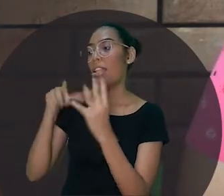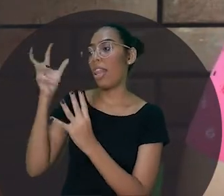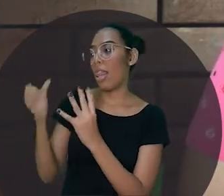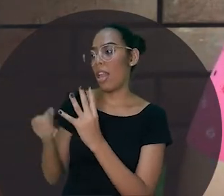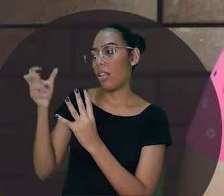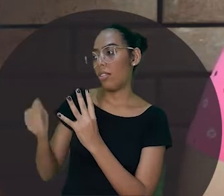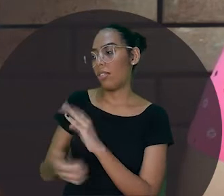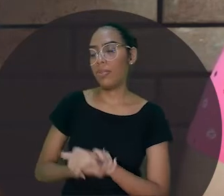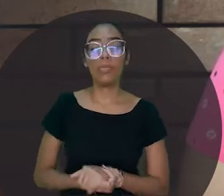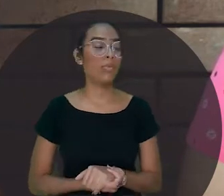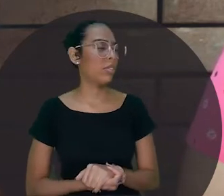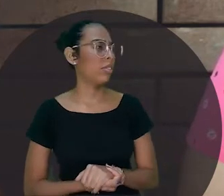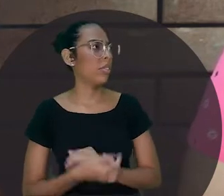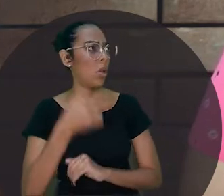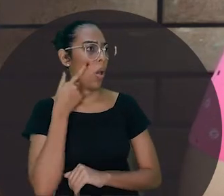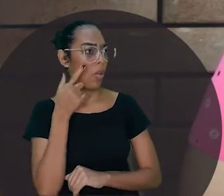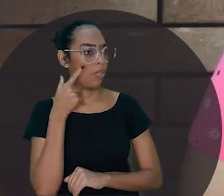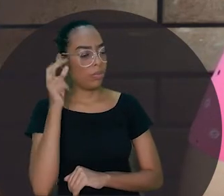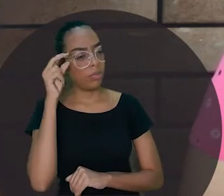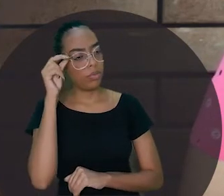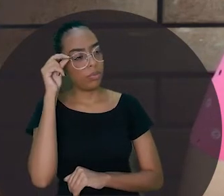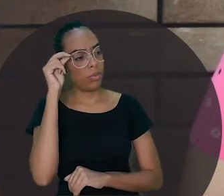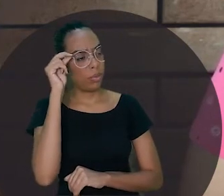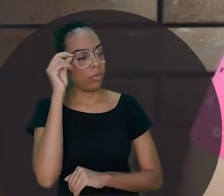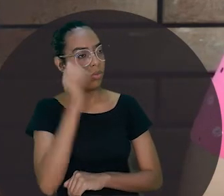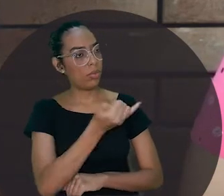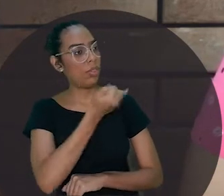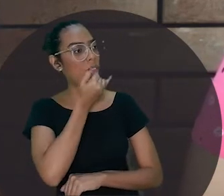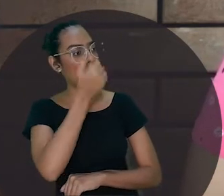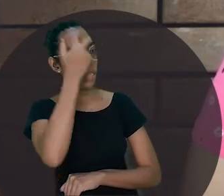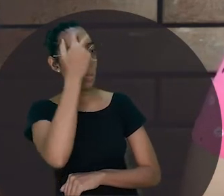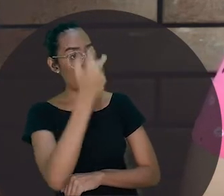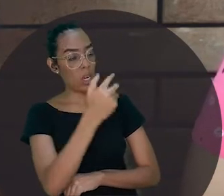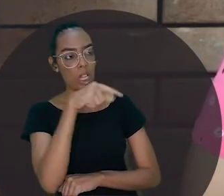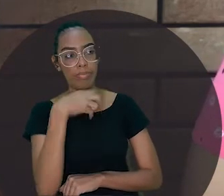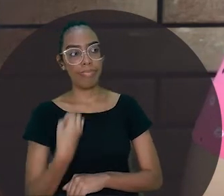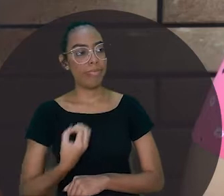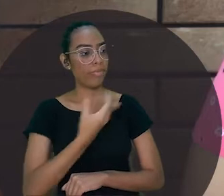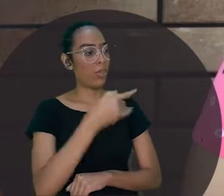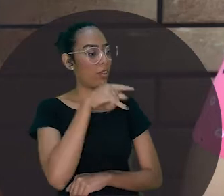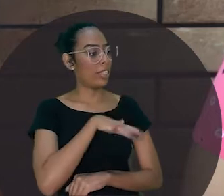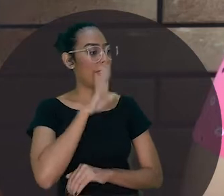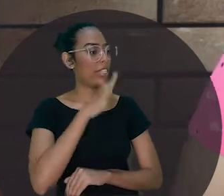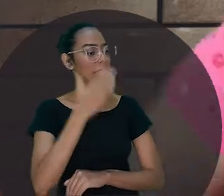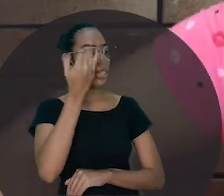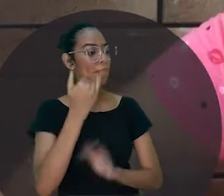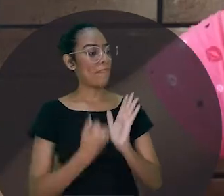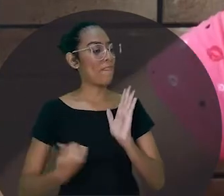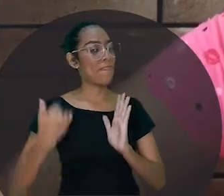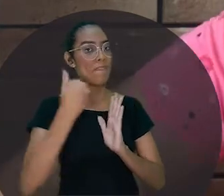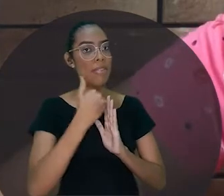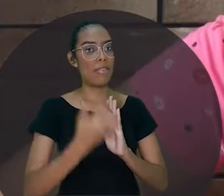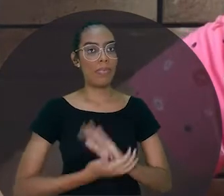O criador olhou bem pro macaco e falou assim, Macaco, eu não posso lhe dar sabedoria, porque você já tá